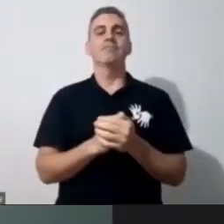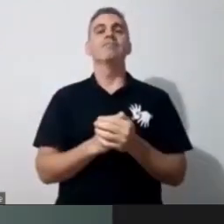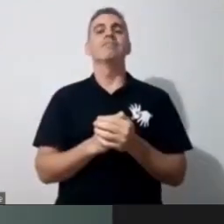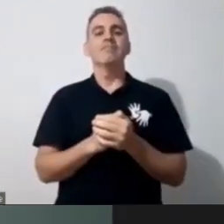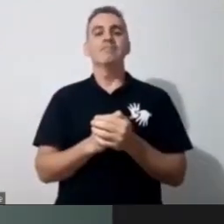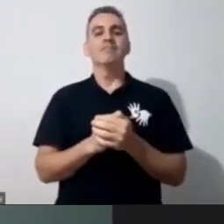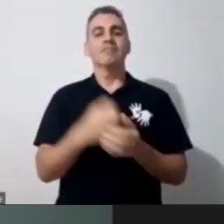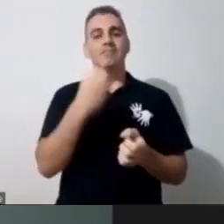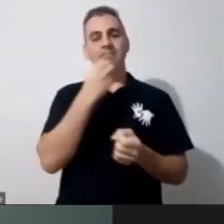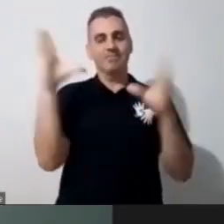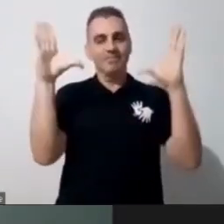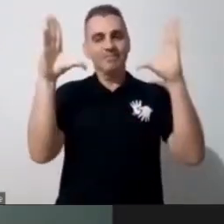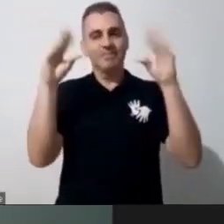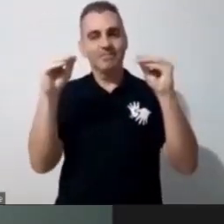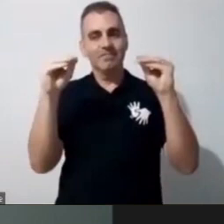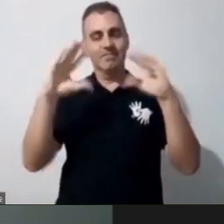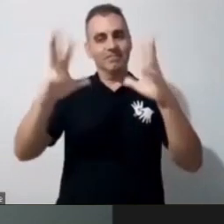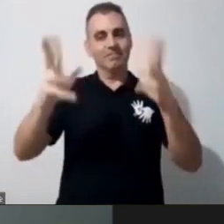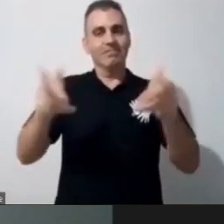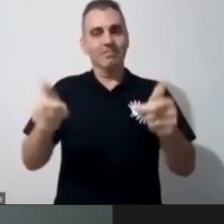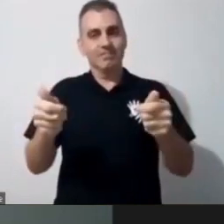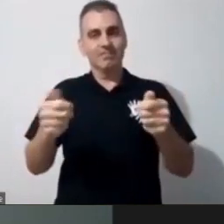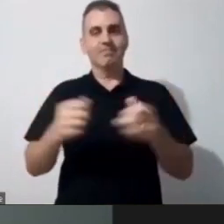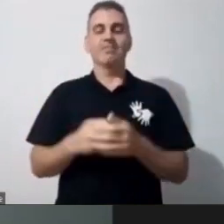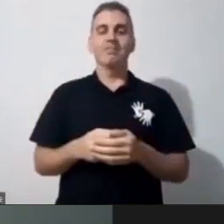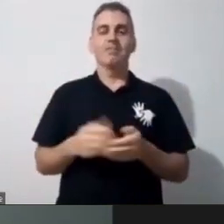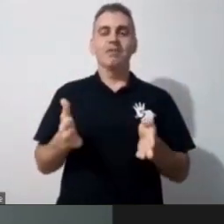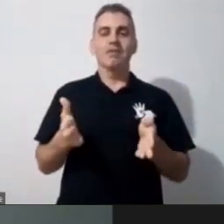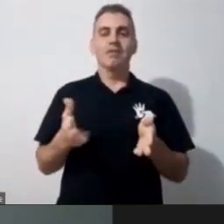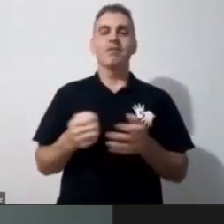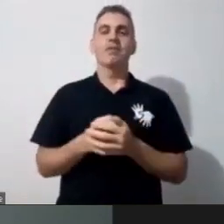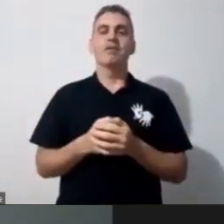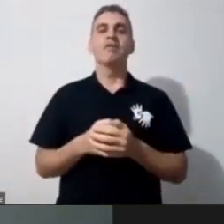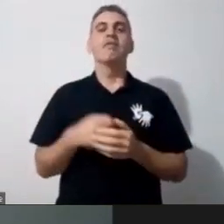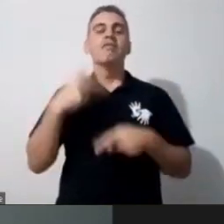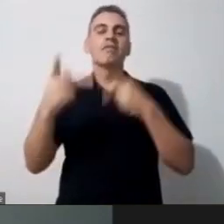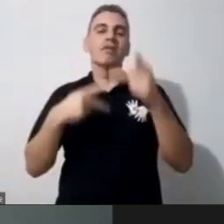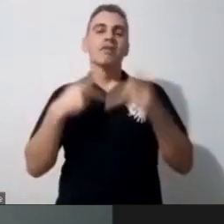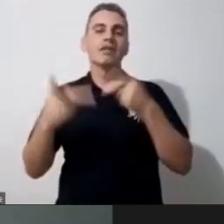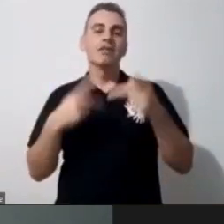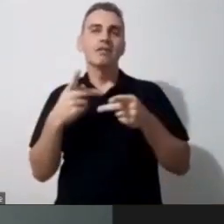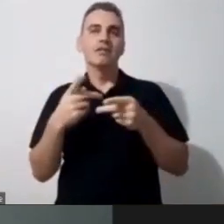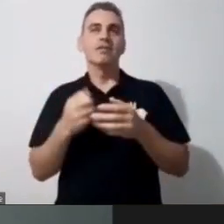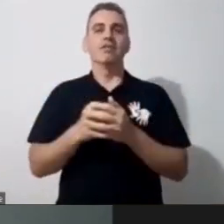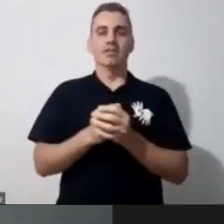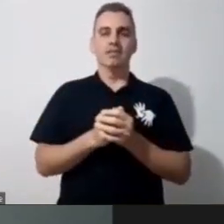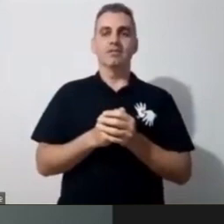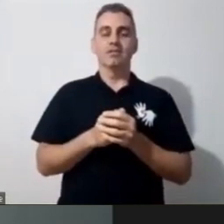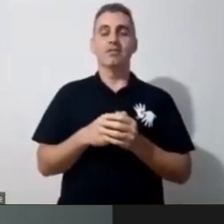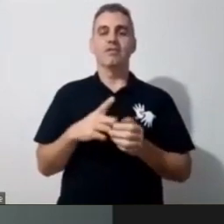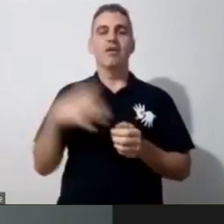Boa noite a todos. Então, antes de qualquer fala, eu vou me apresentar, eu vou fazer minha